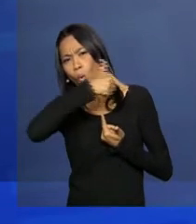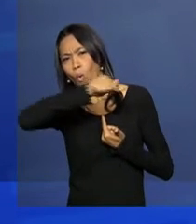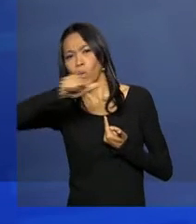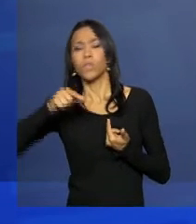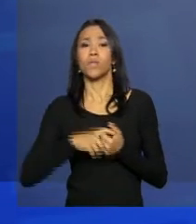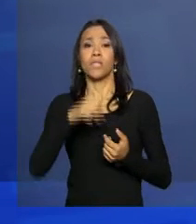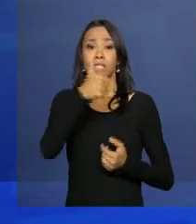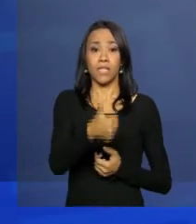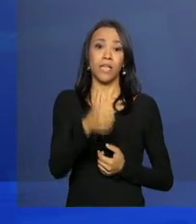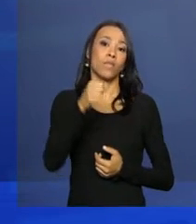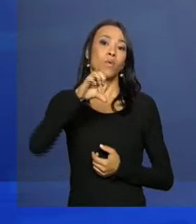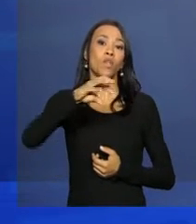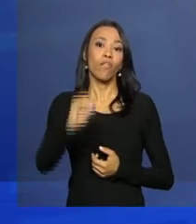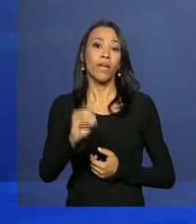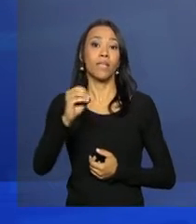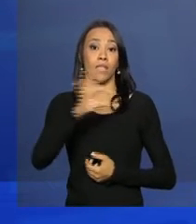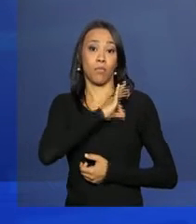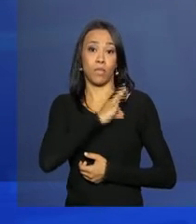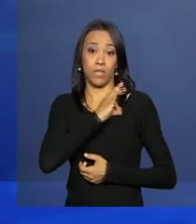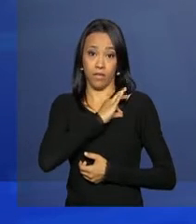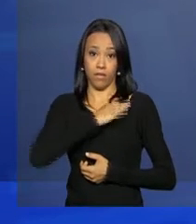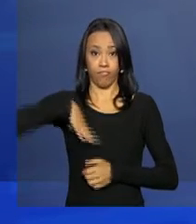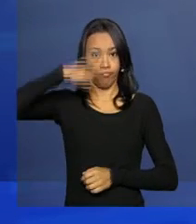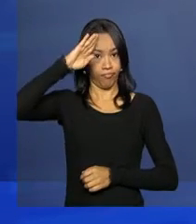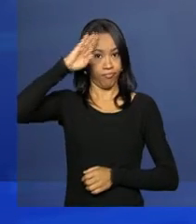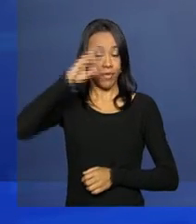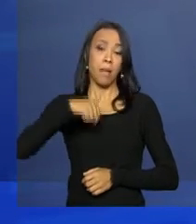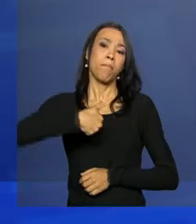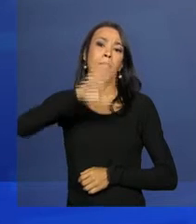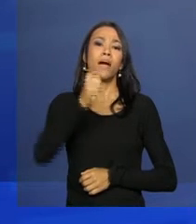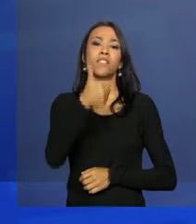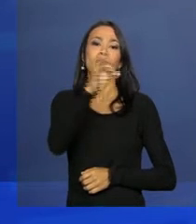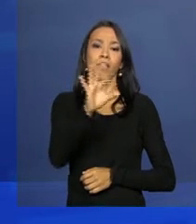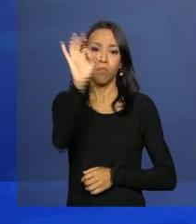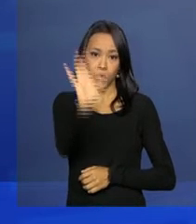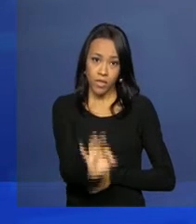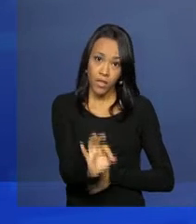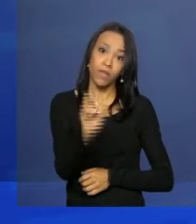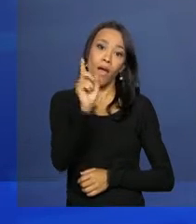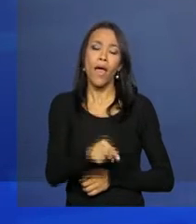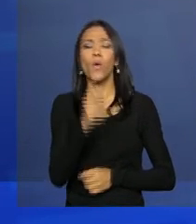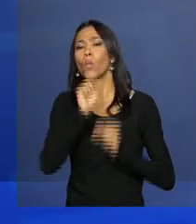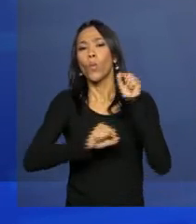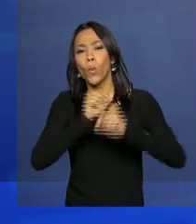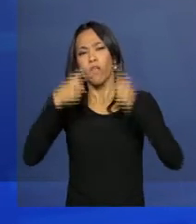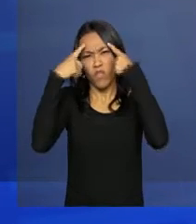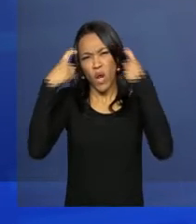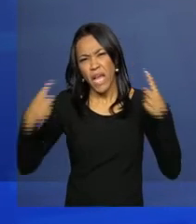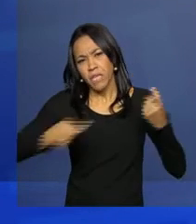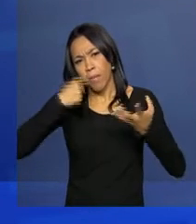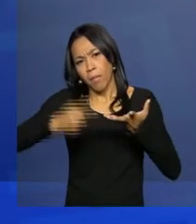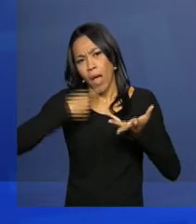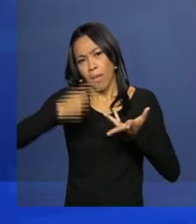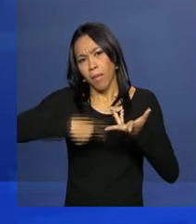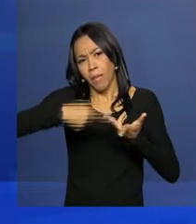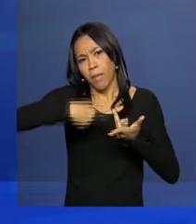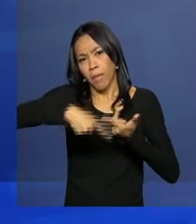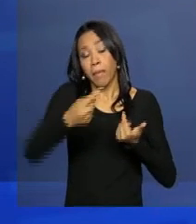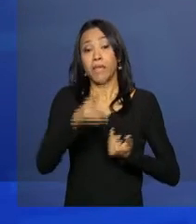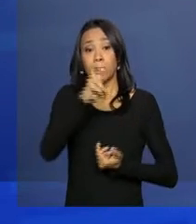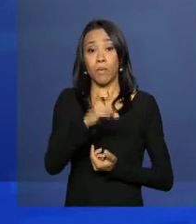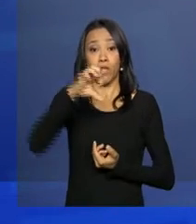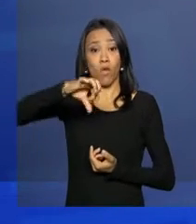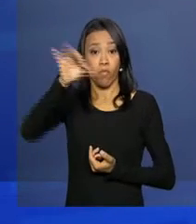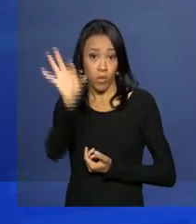190 da Polícia Militar. Mais de 10% dos atendimentos foram sobre relatos de violência. 59%